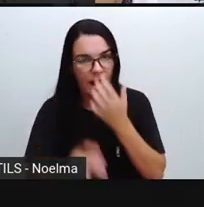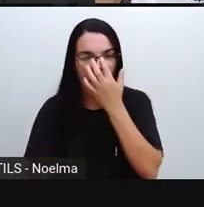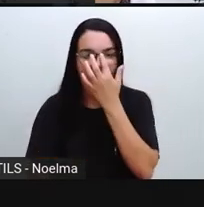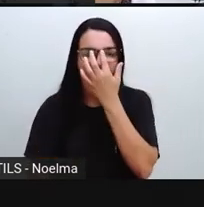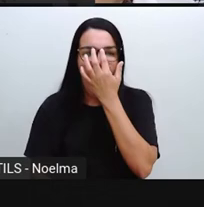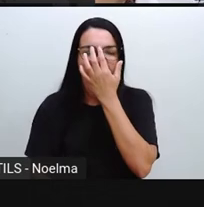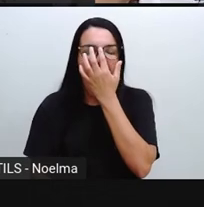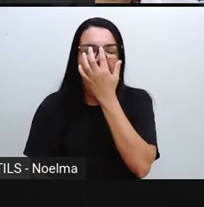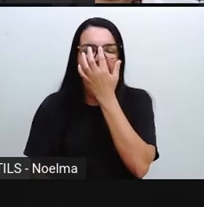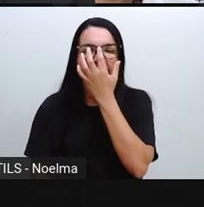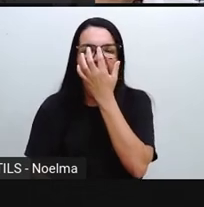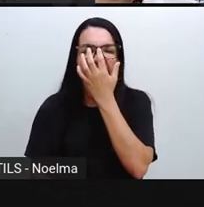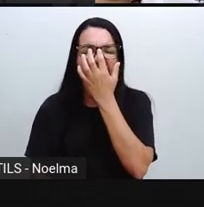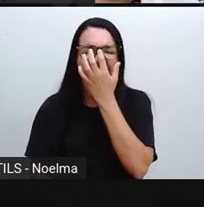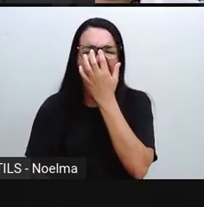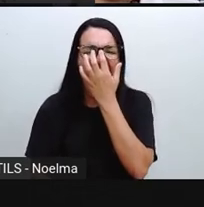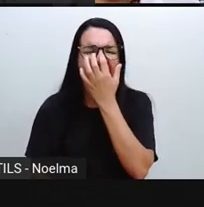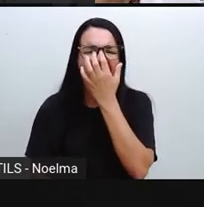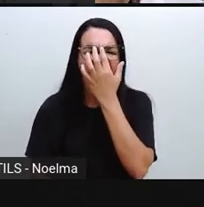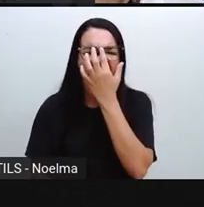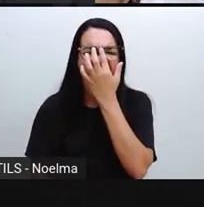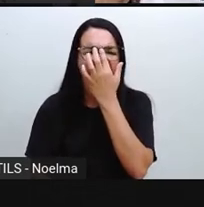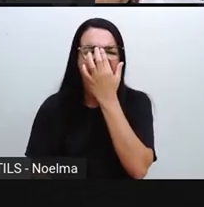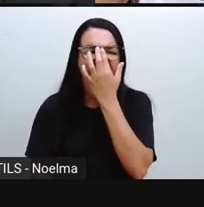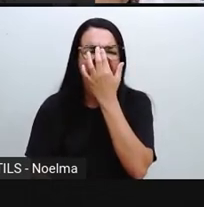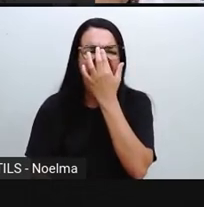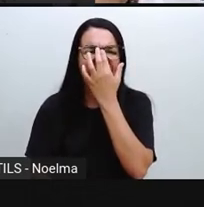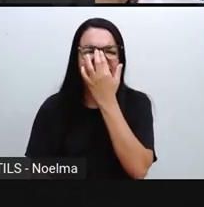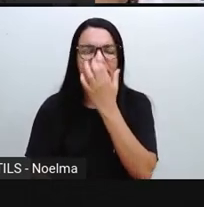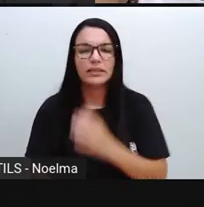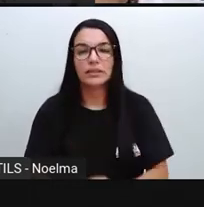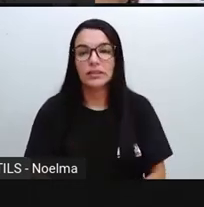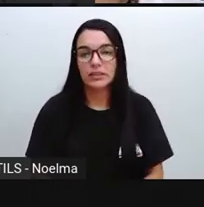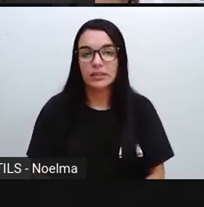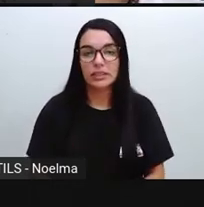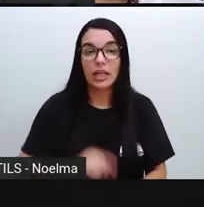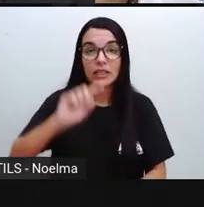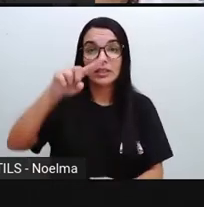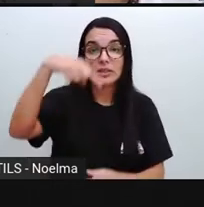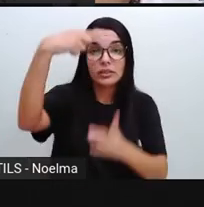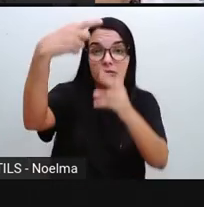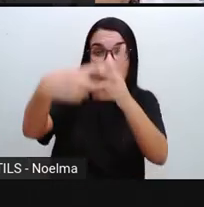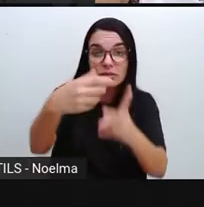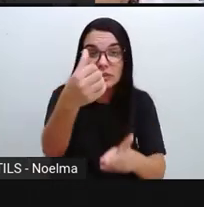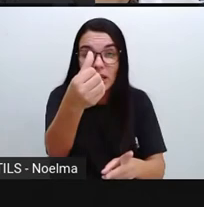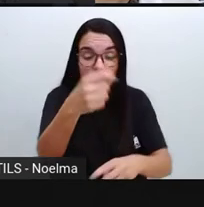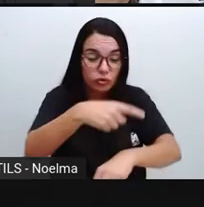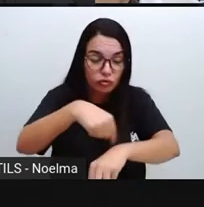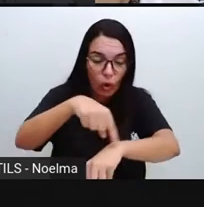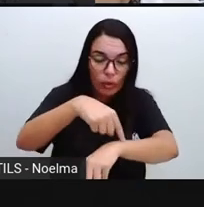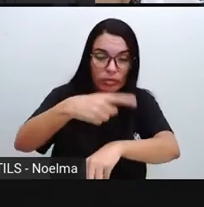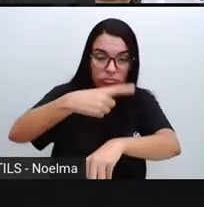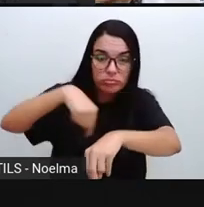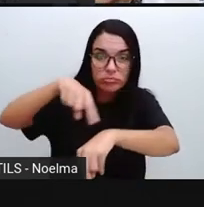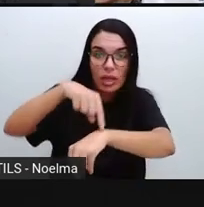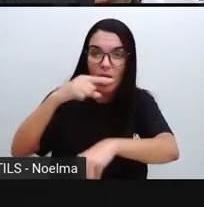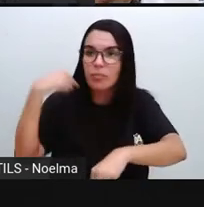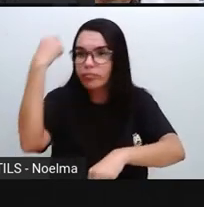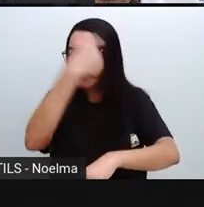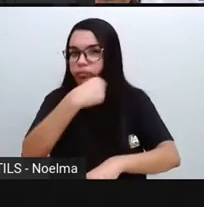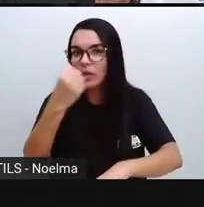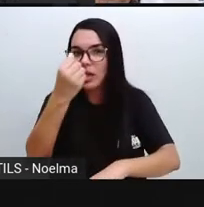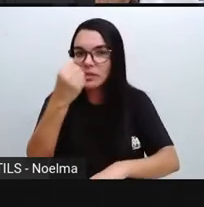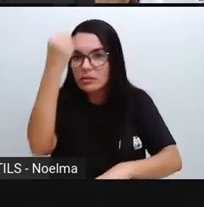significa antes do meio-dia. Então, daqui a seis horas, ela vai usar novamente.